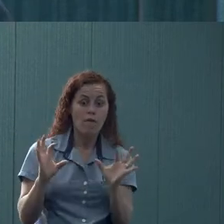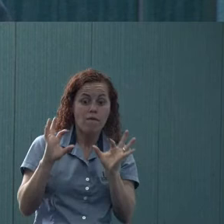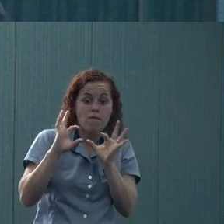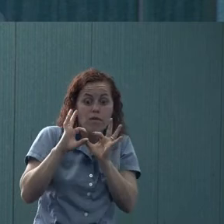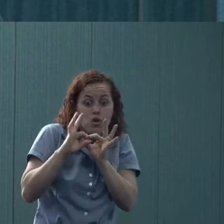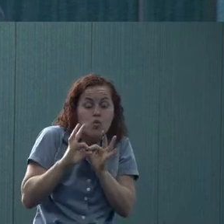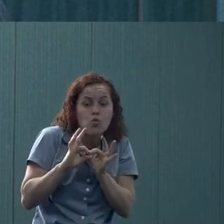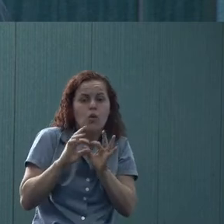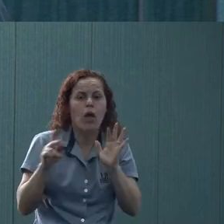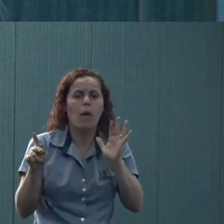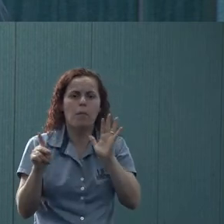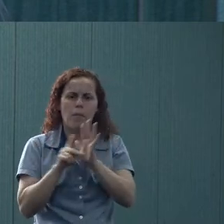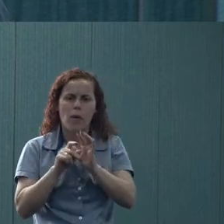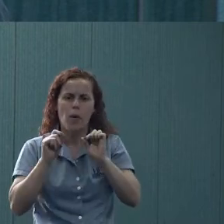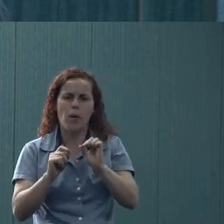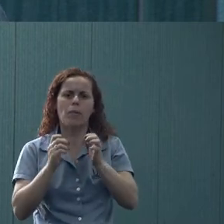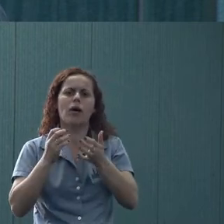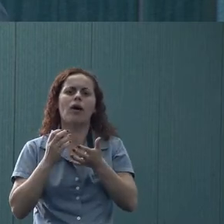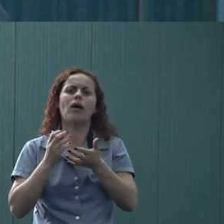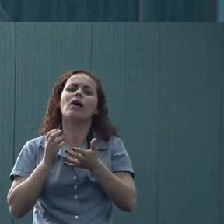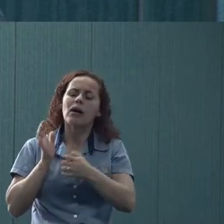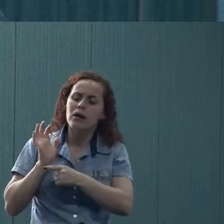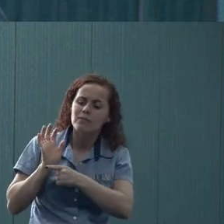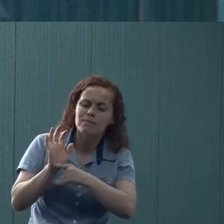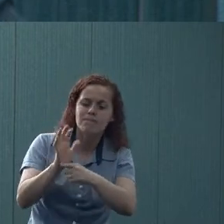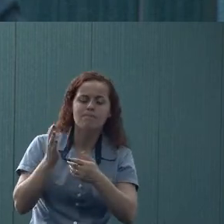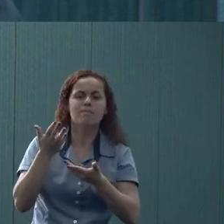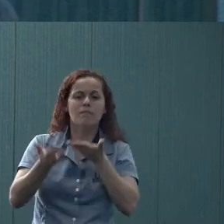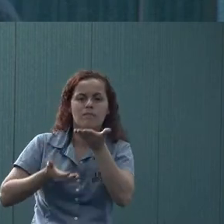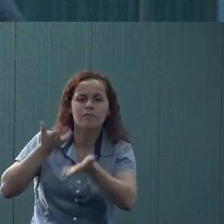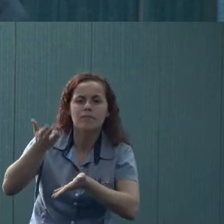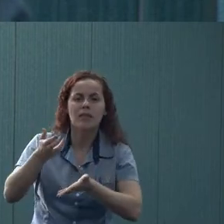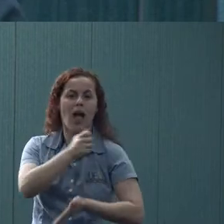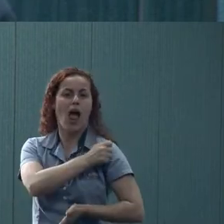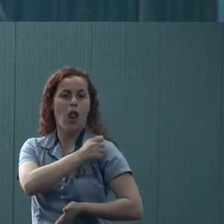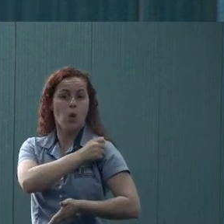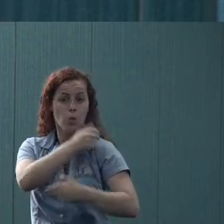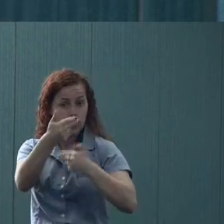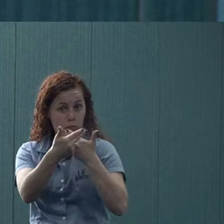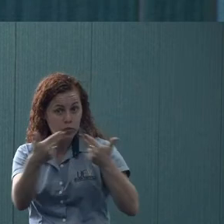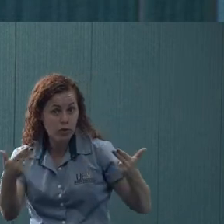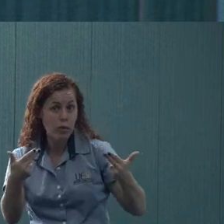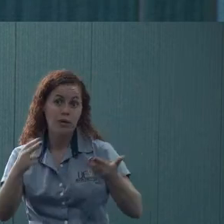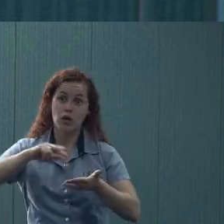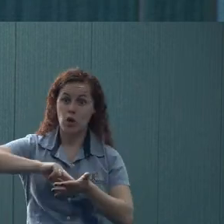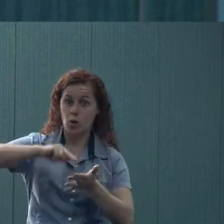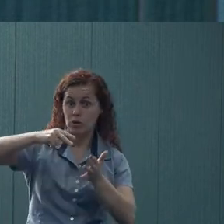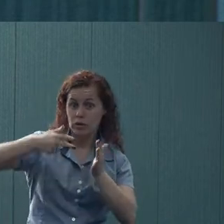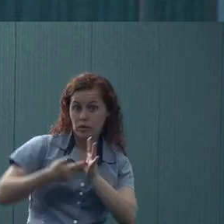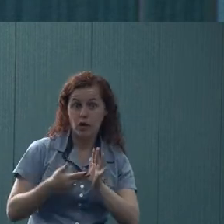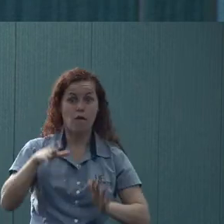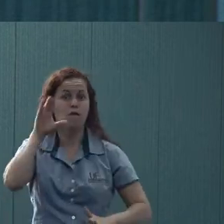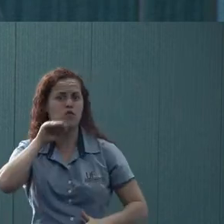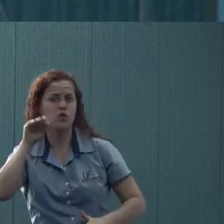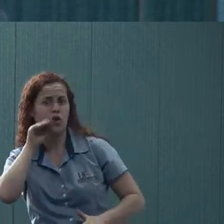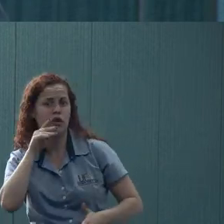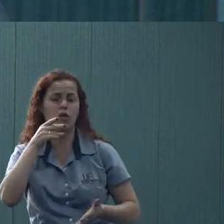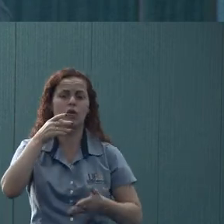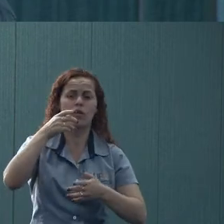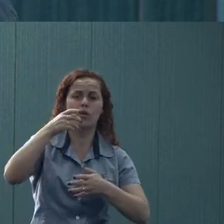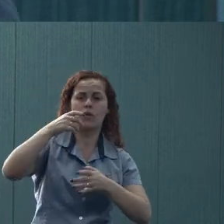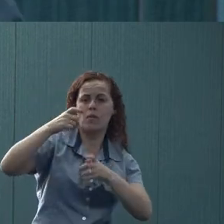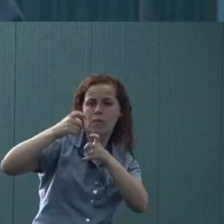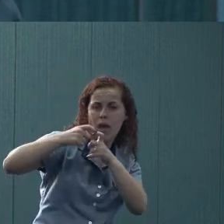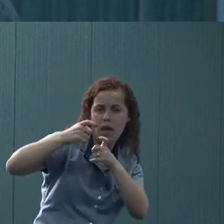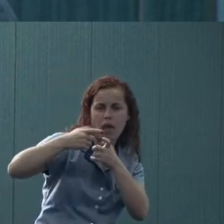fortemente à política de assistência estudantil. Não significa que nós não atendemos servidores, docentes,